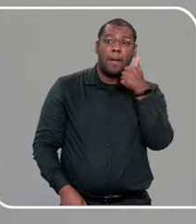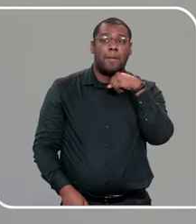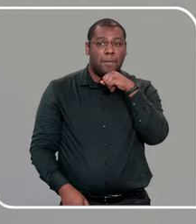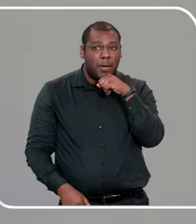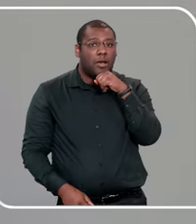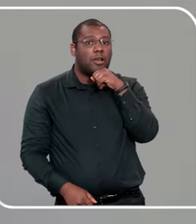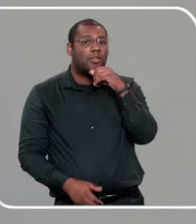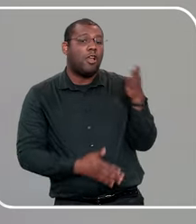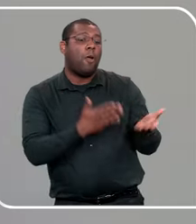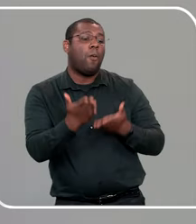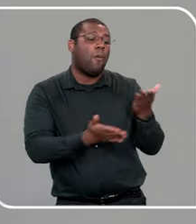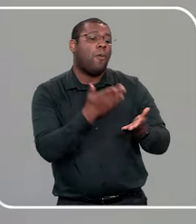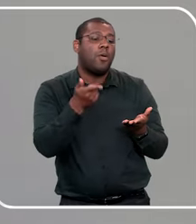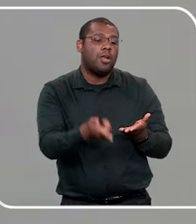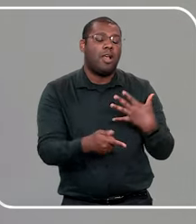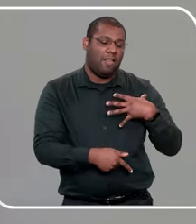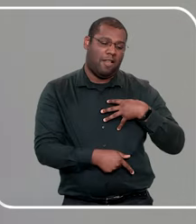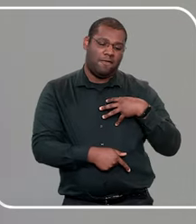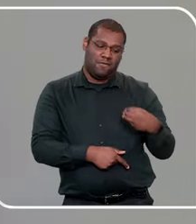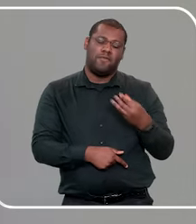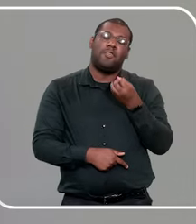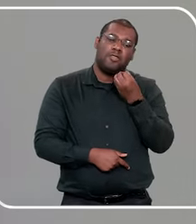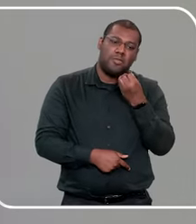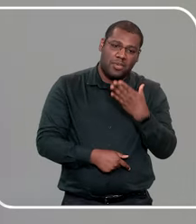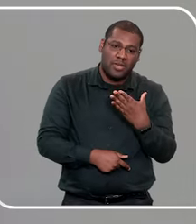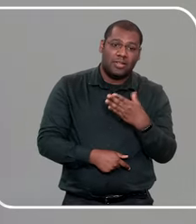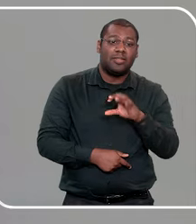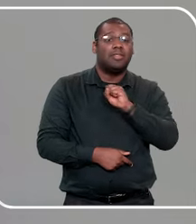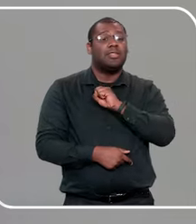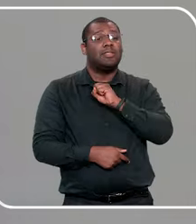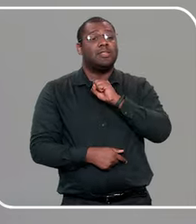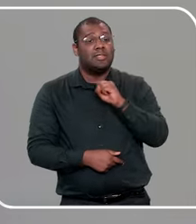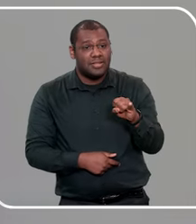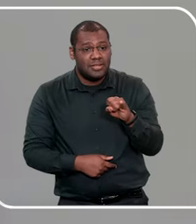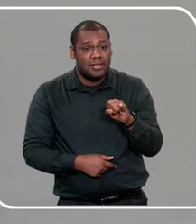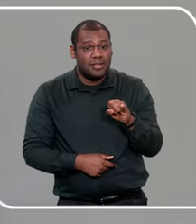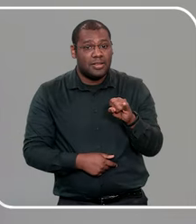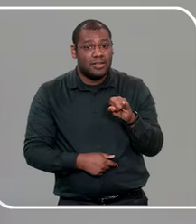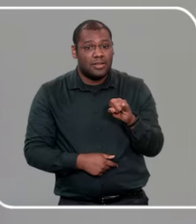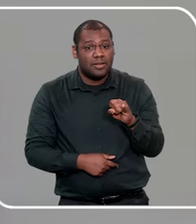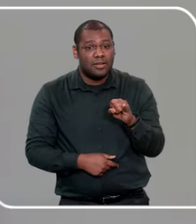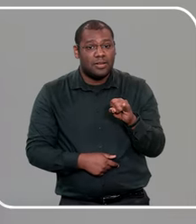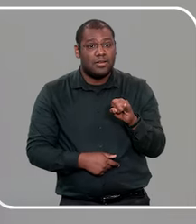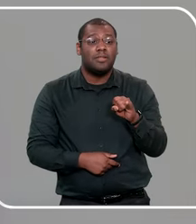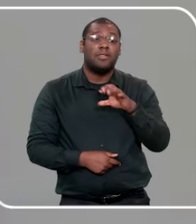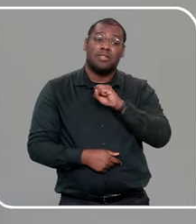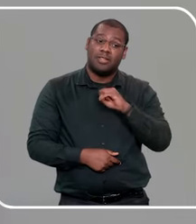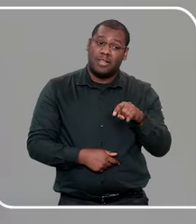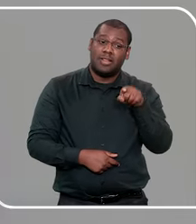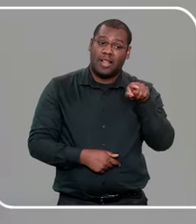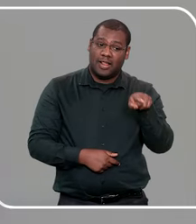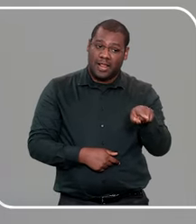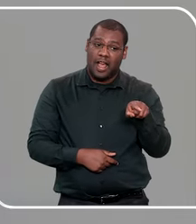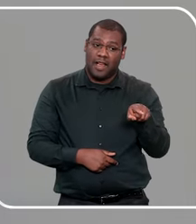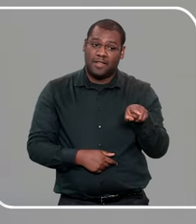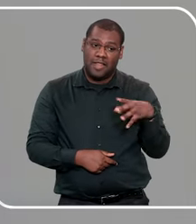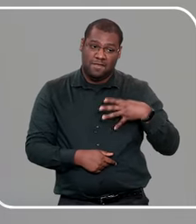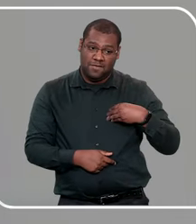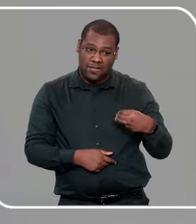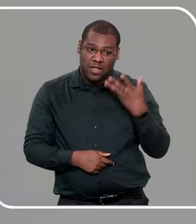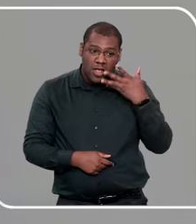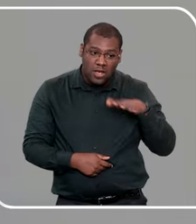estejam se comportando. Se eles estiverem se comportando mal, eles merecem também, ser tratados com respeito, e com